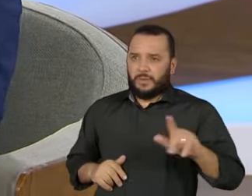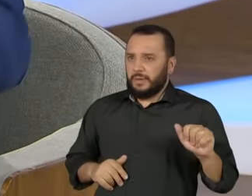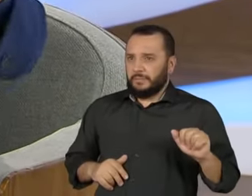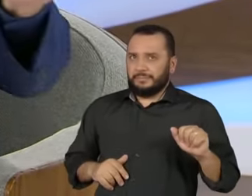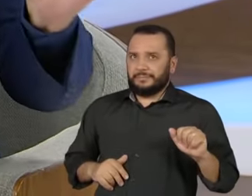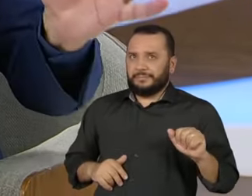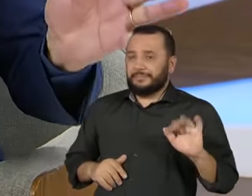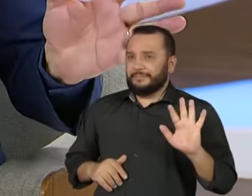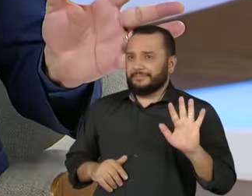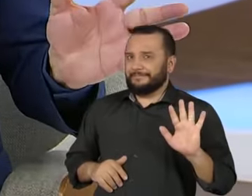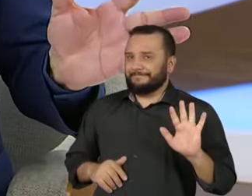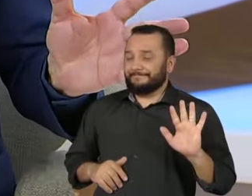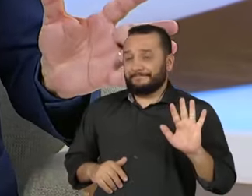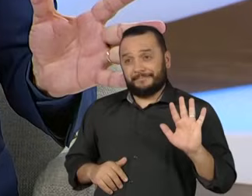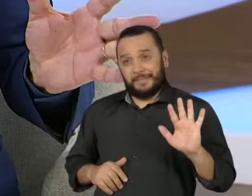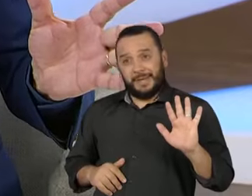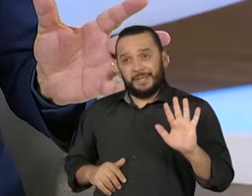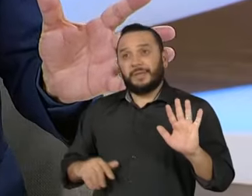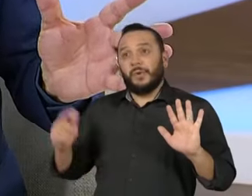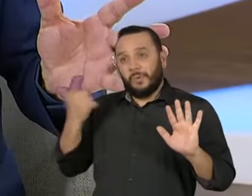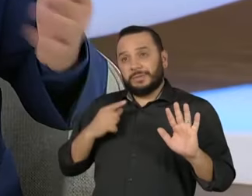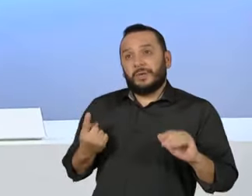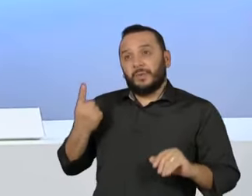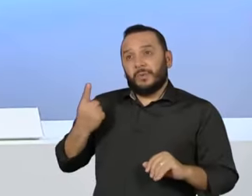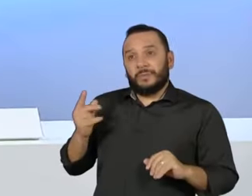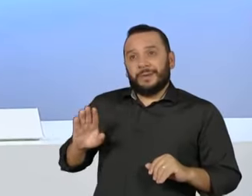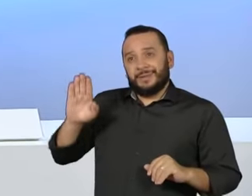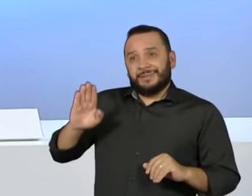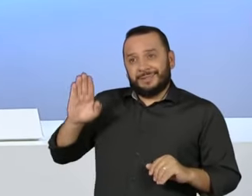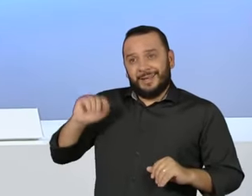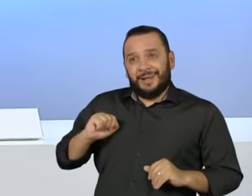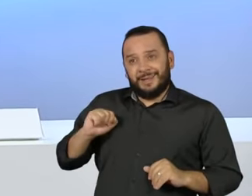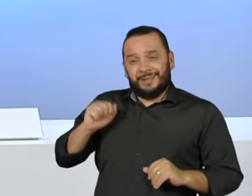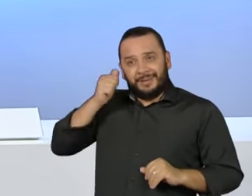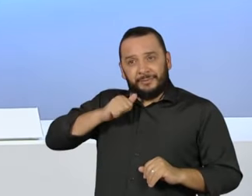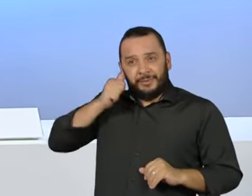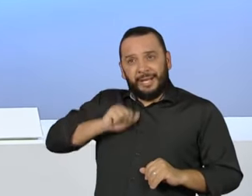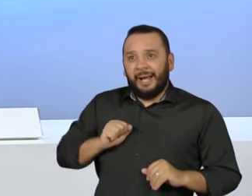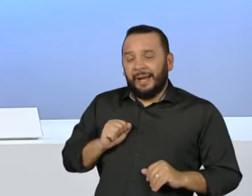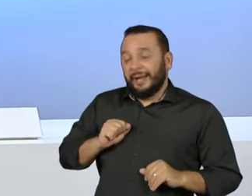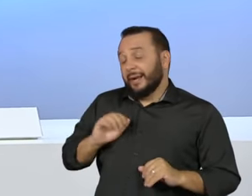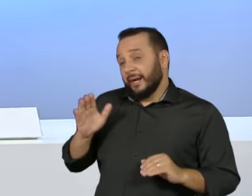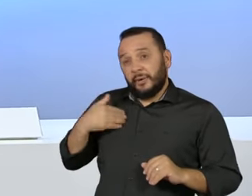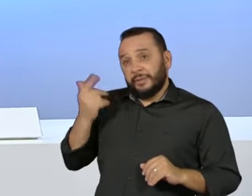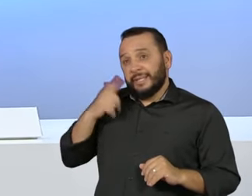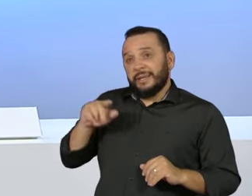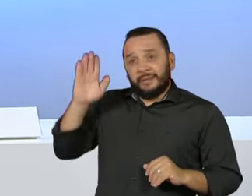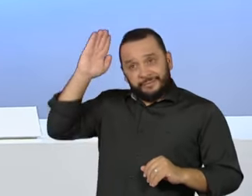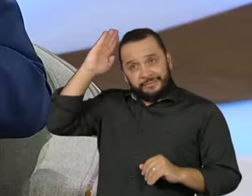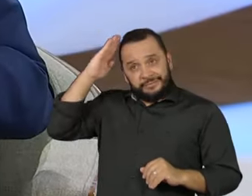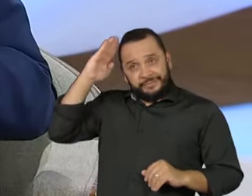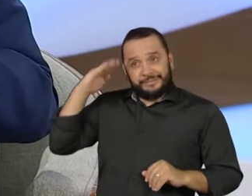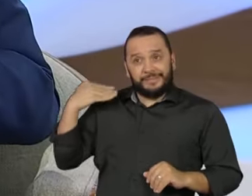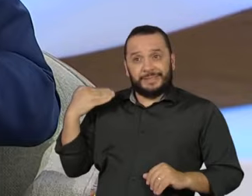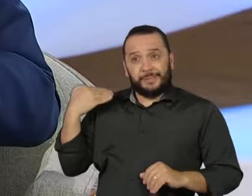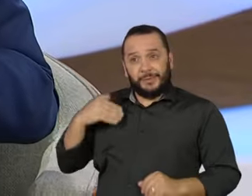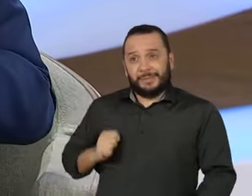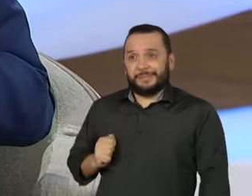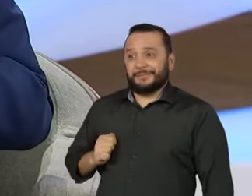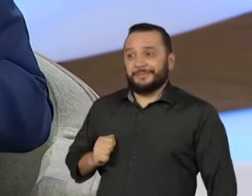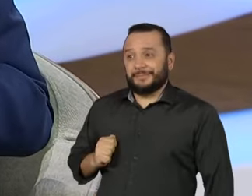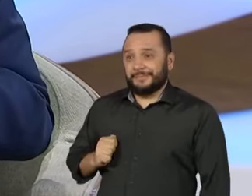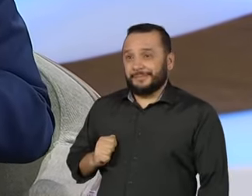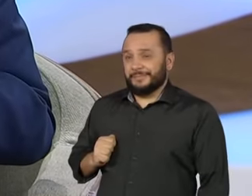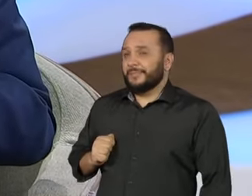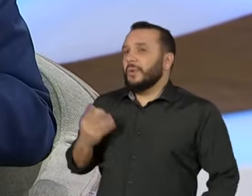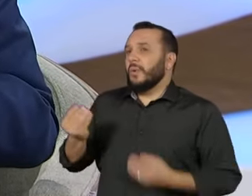Nós acabamos chegando a uma candidata. Nesse campo que eu estou me referindo, nós acabamos chegando a Simone. Como é que